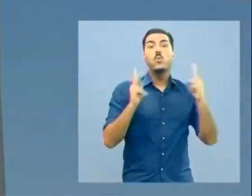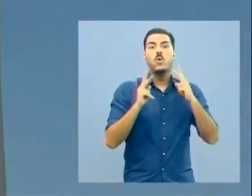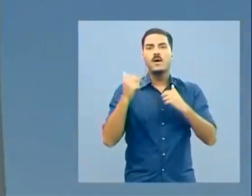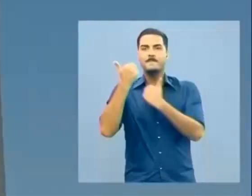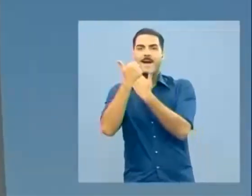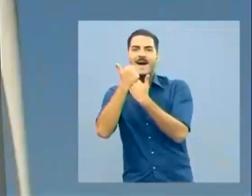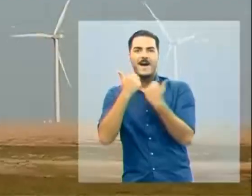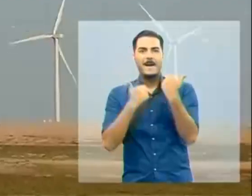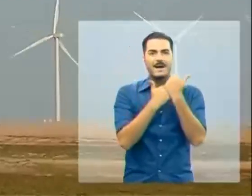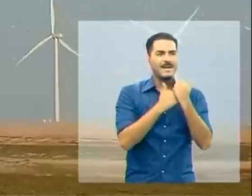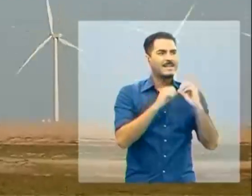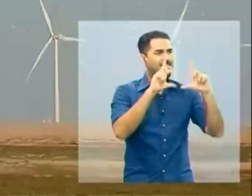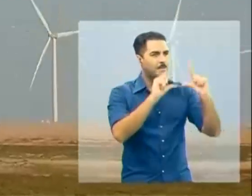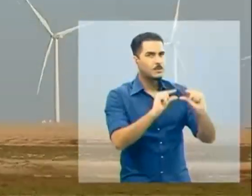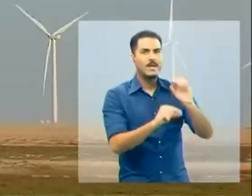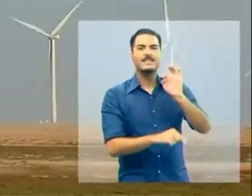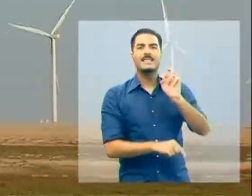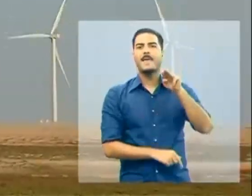depender das térmicas.